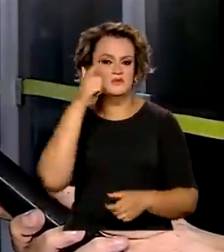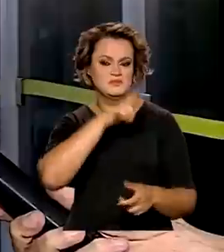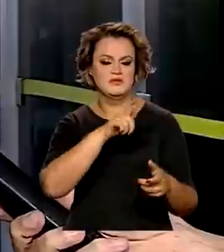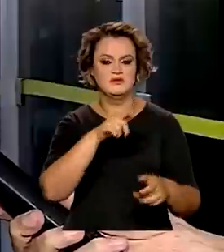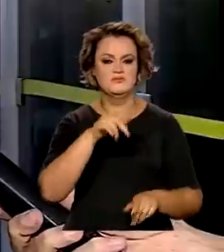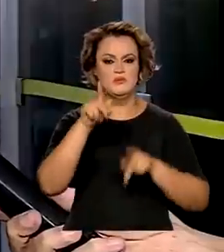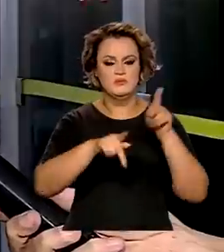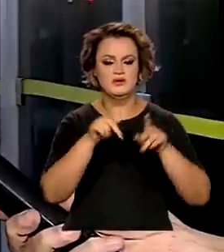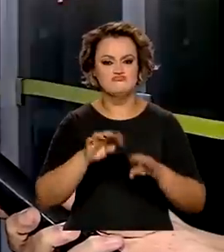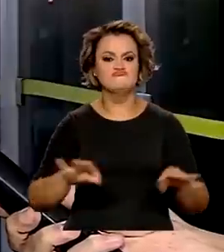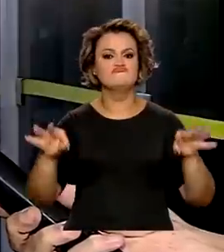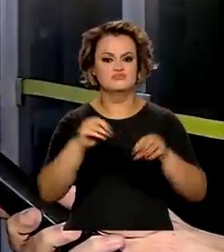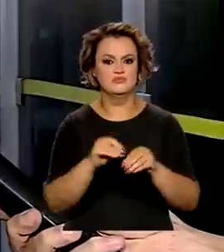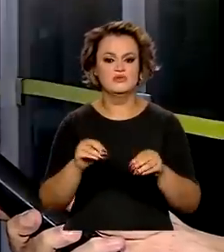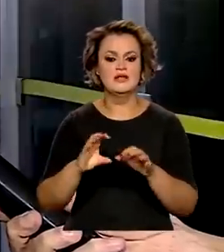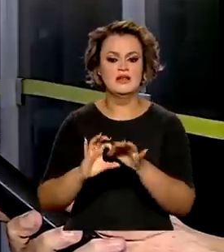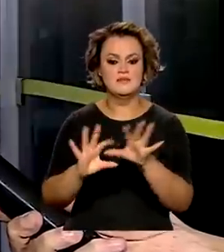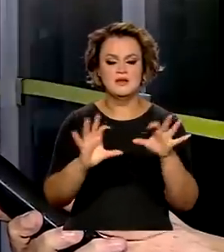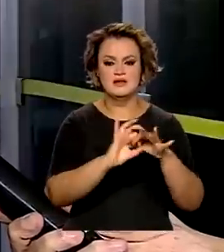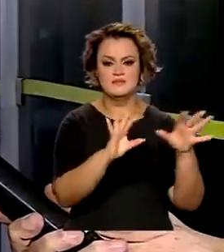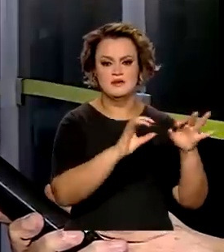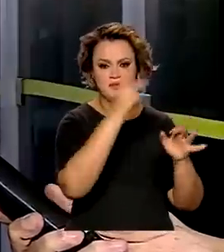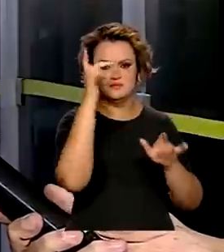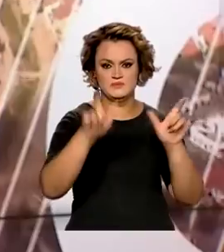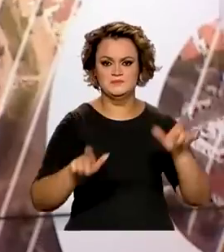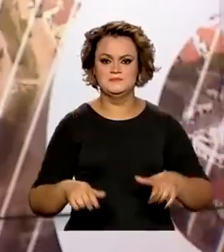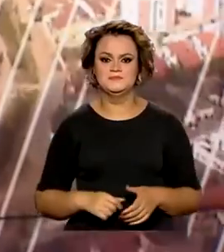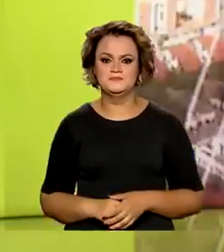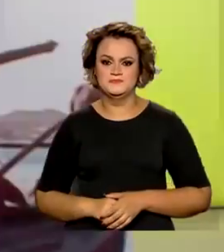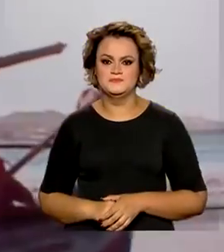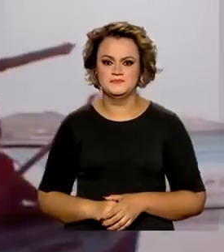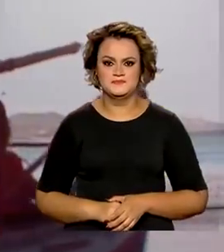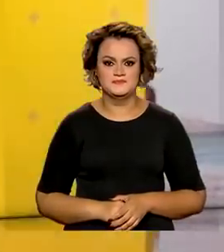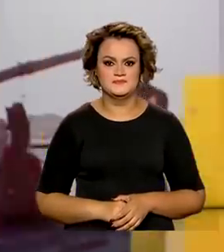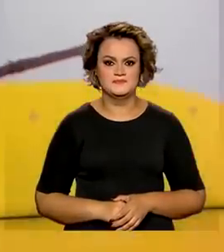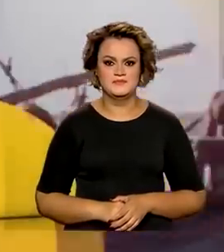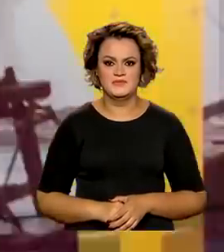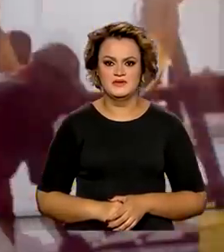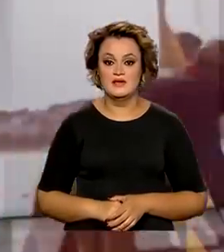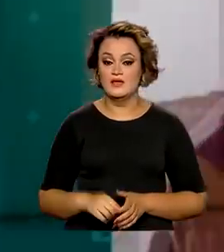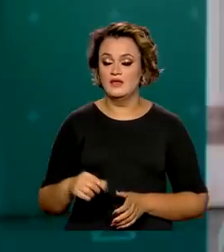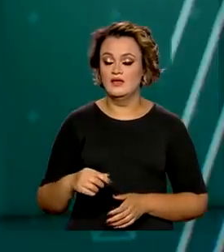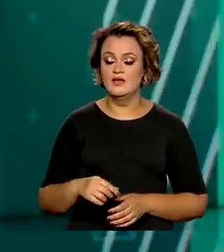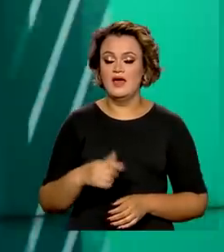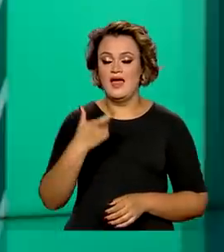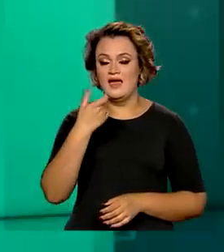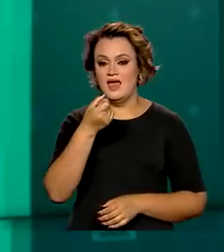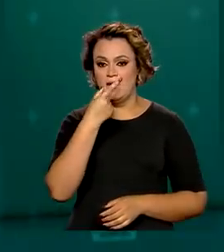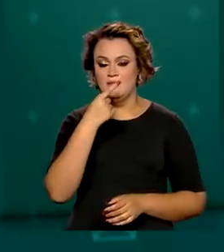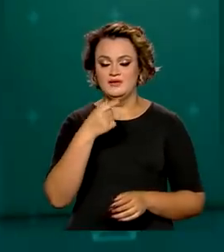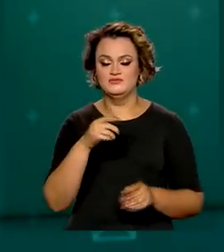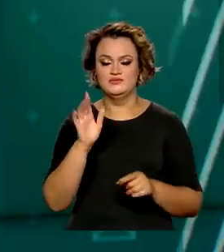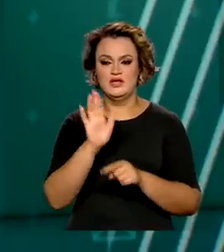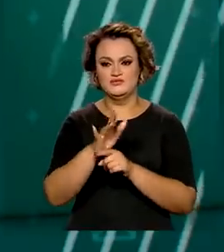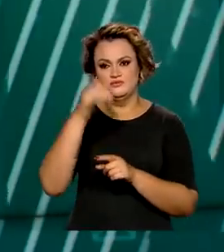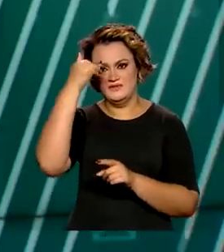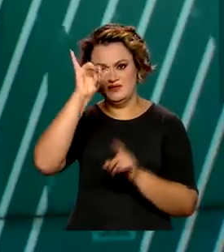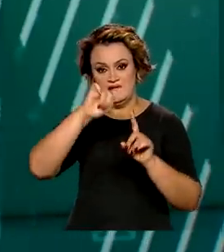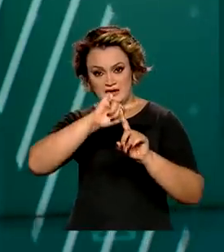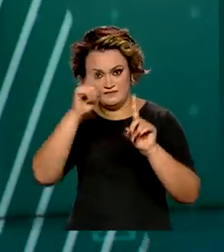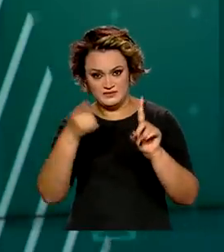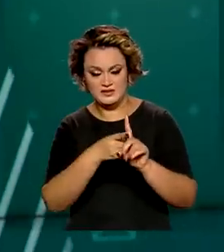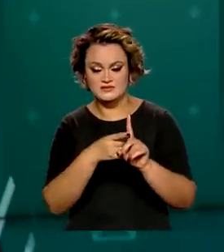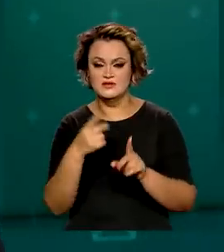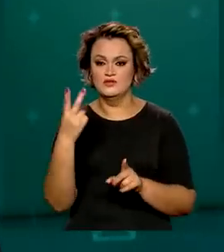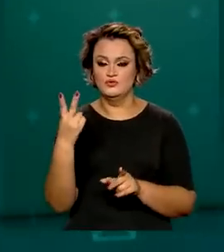vacinação, que disponibilizem vacina a todos que assim desejarem. Dois novos contraceptivos foram incorporados pelo